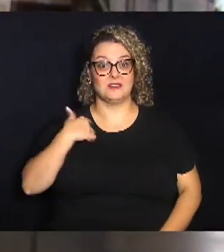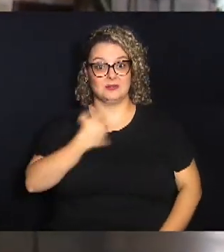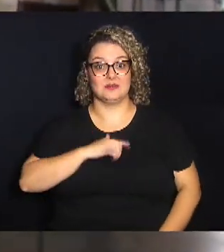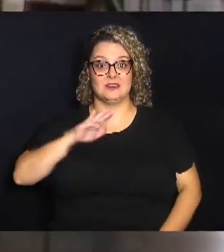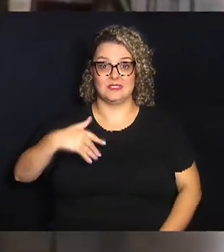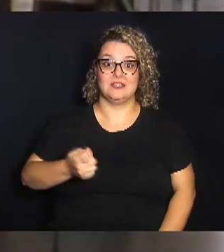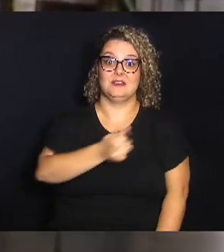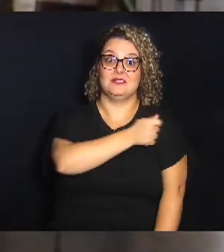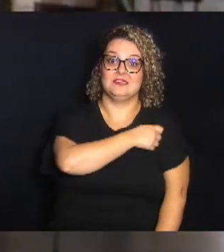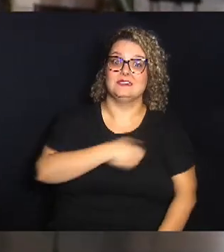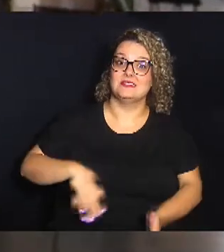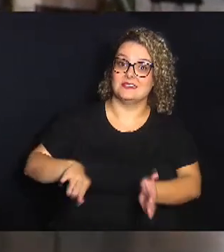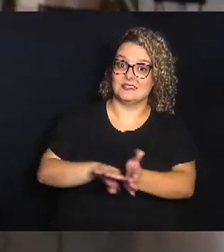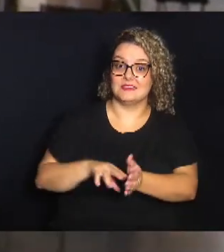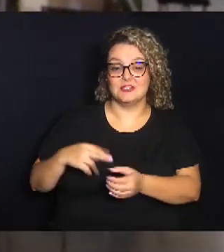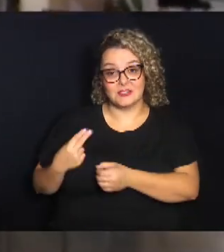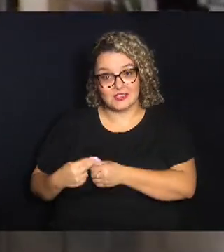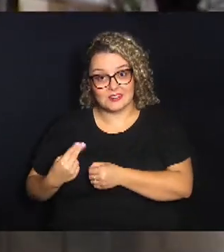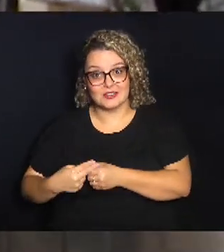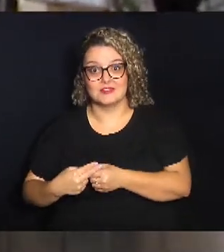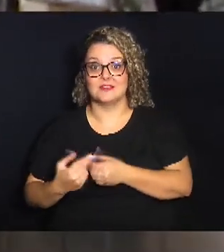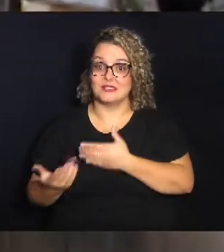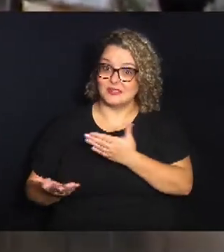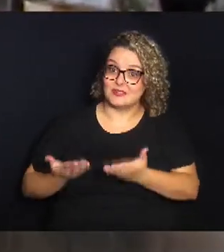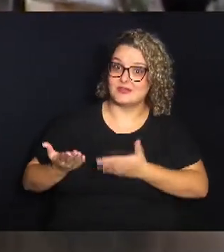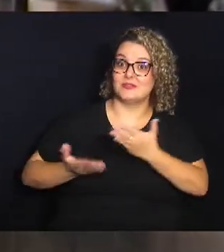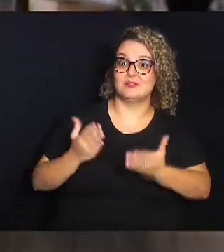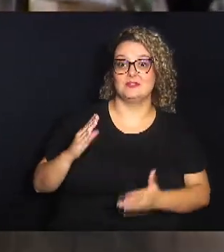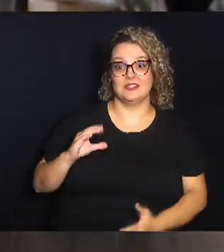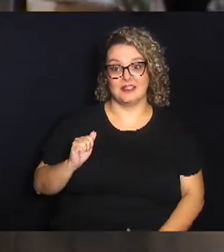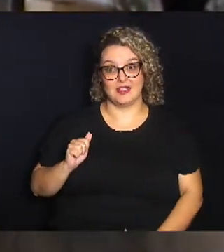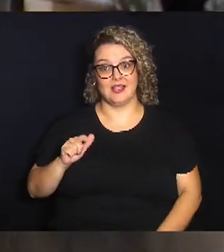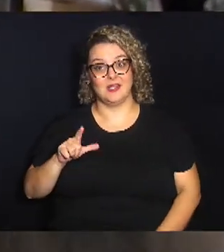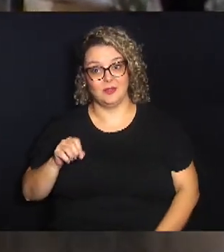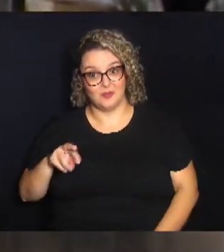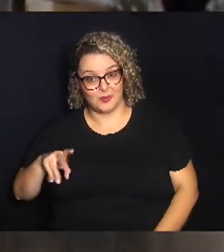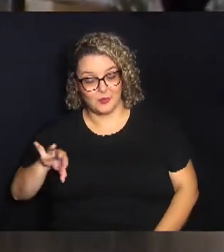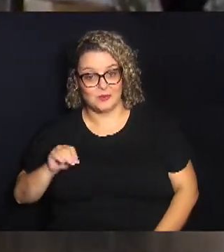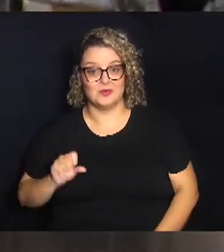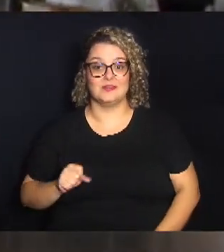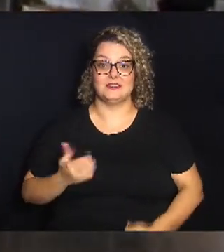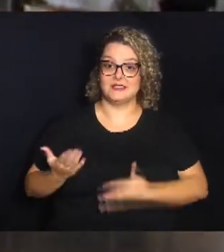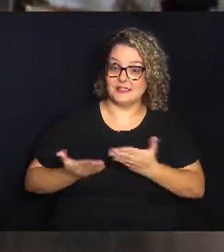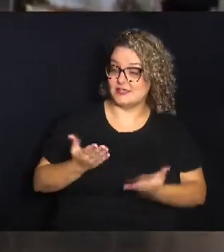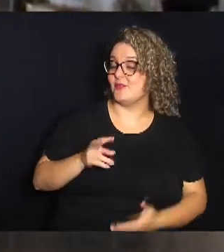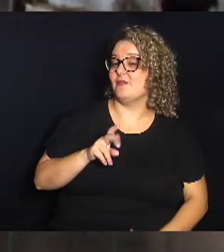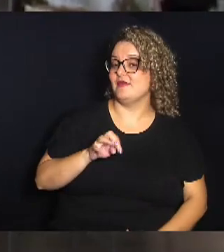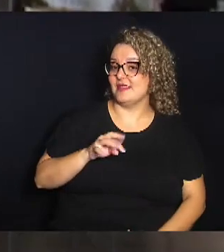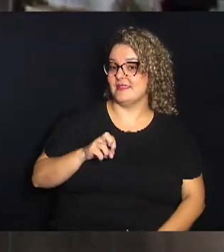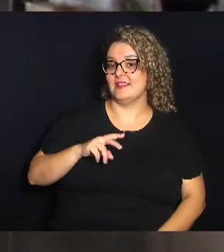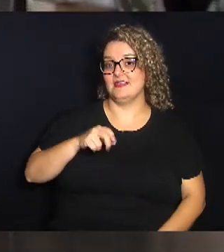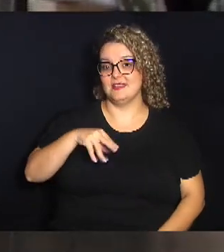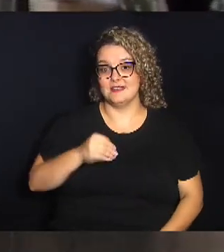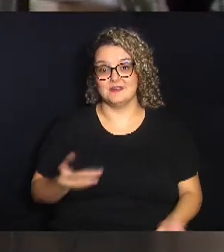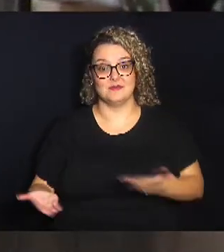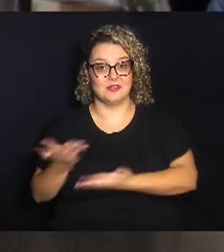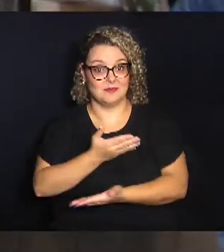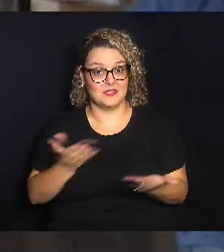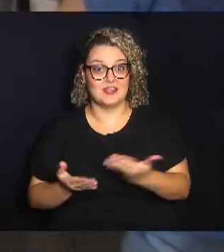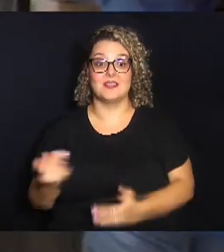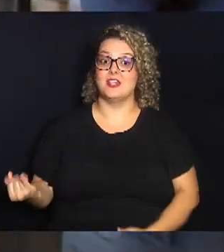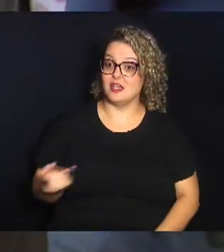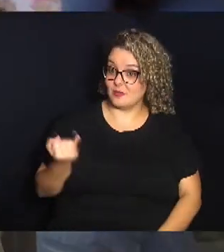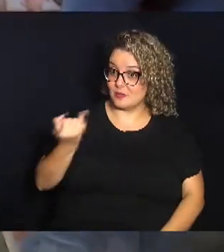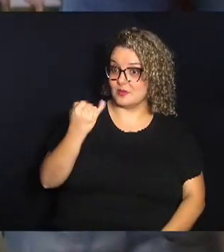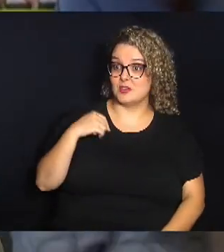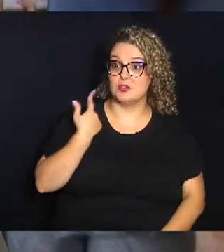estudante chega aqui na Unicamp e lida com os calouros, e lida com os veteranos, e tem essa troca que é muito valiosa, a gente